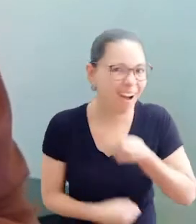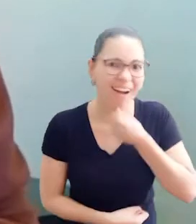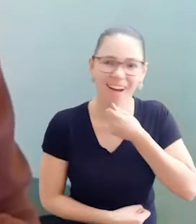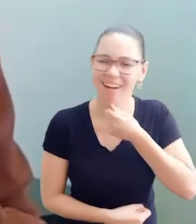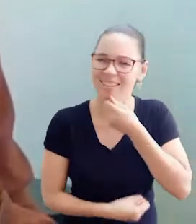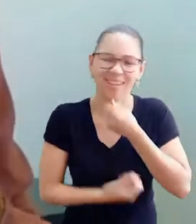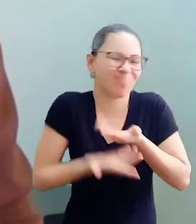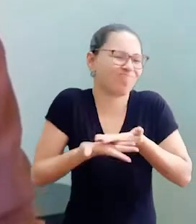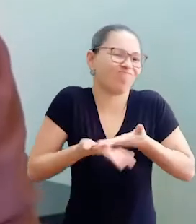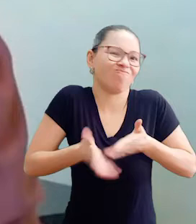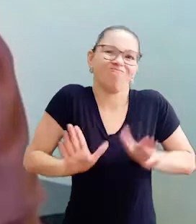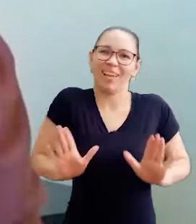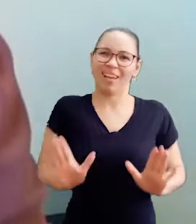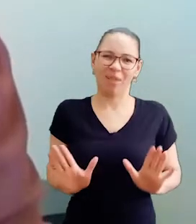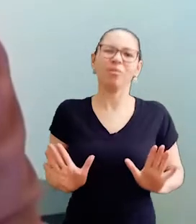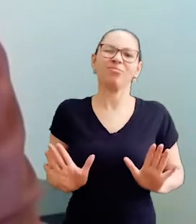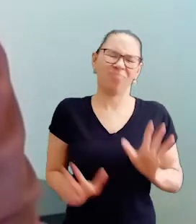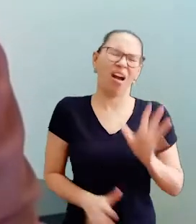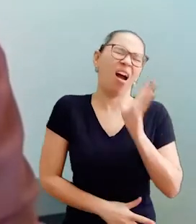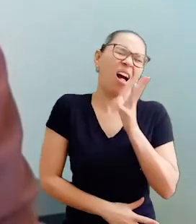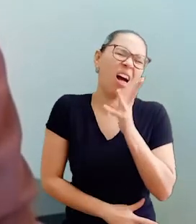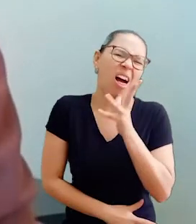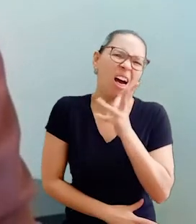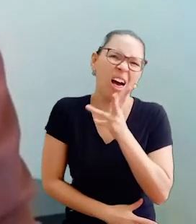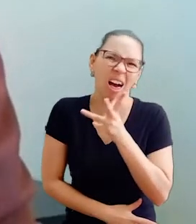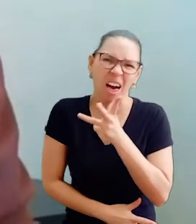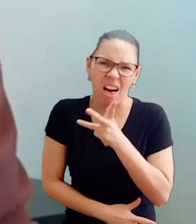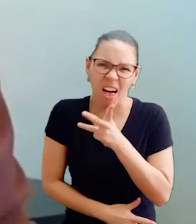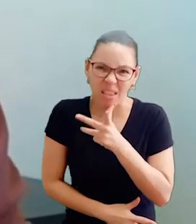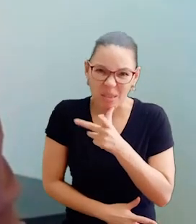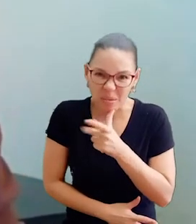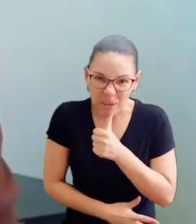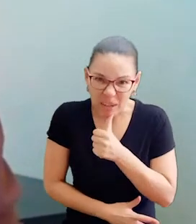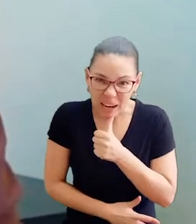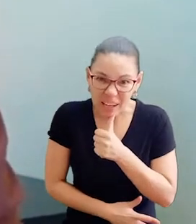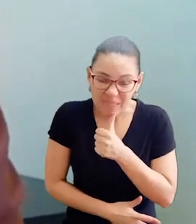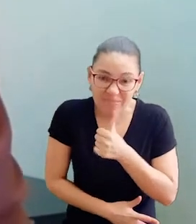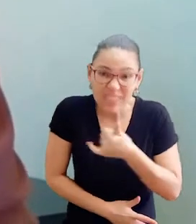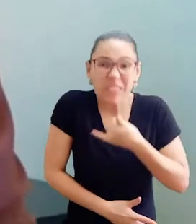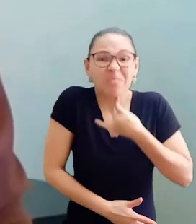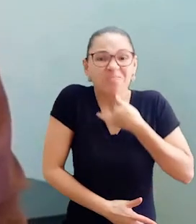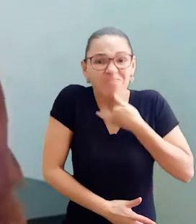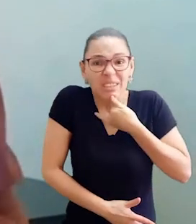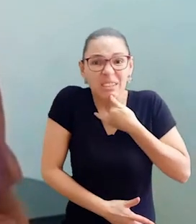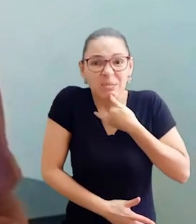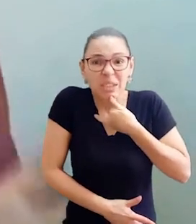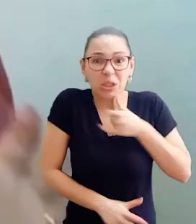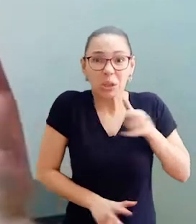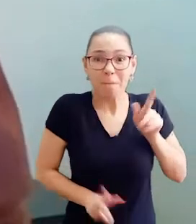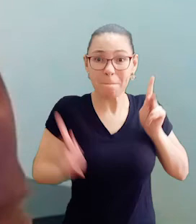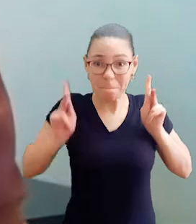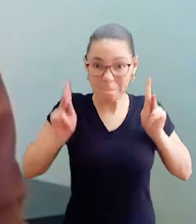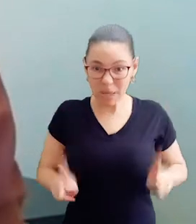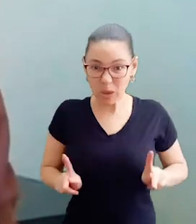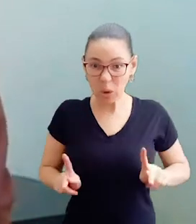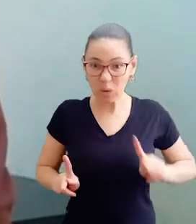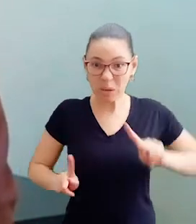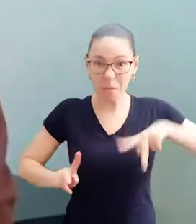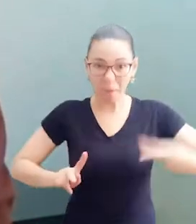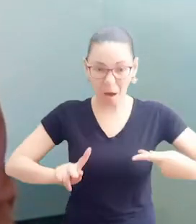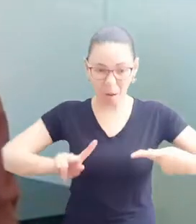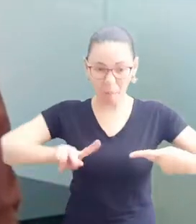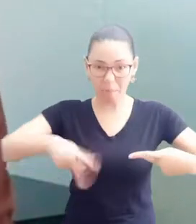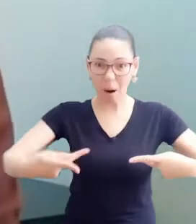Ainda estamos longe do final desse pesadelo que interrompeu de forma tão violenta